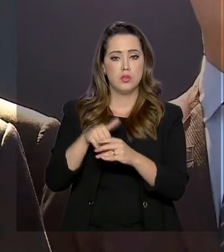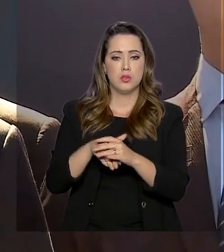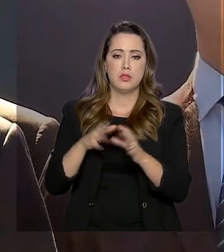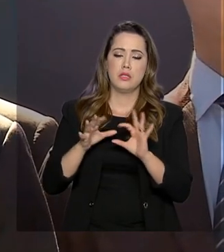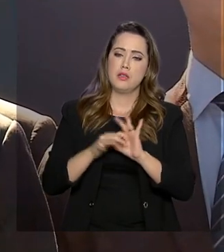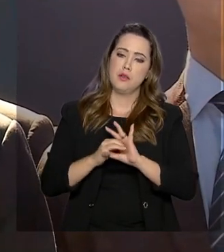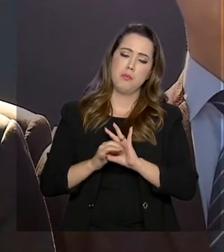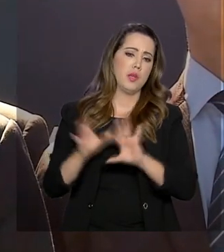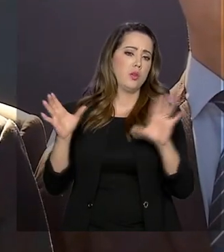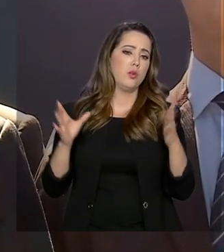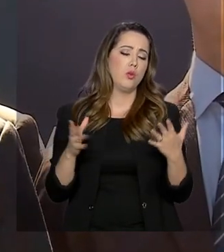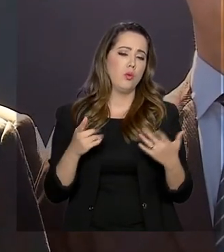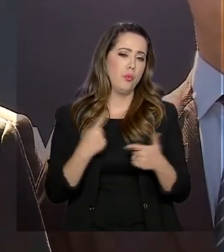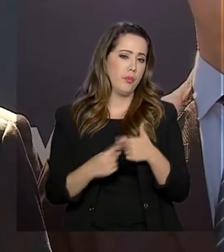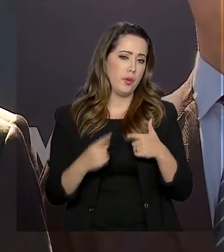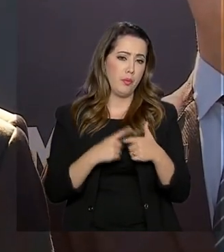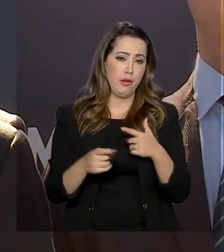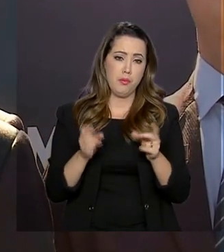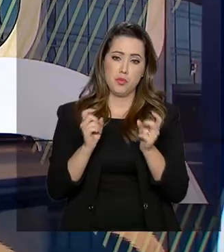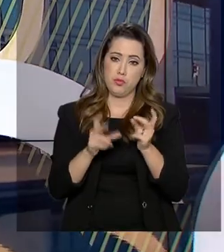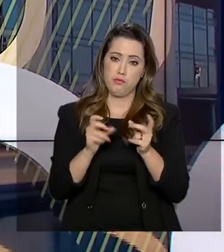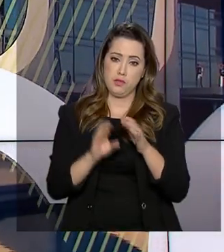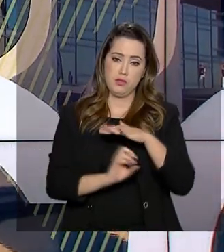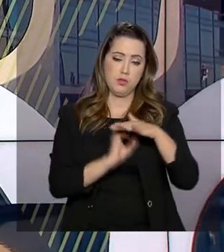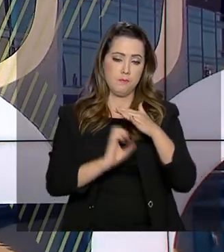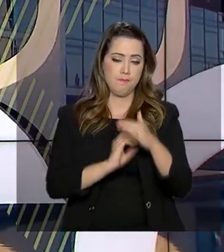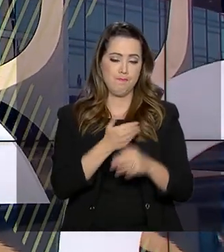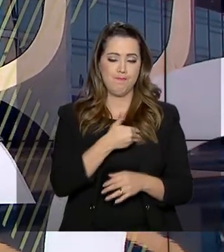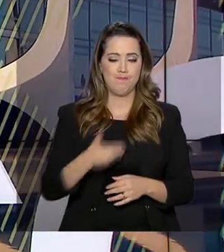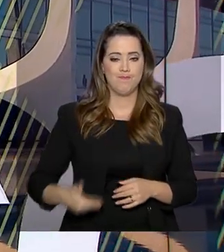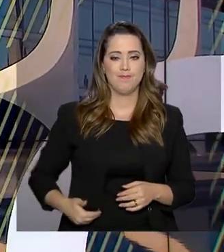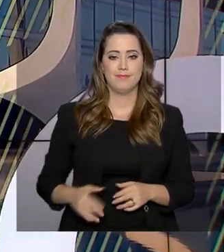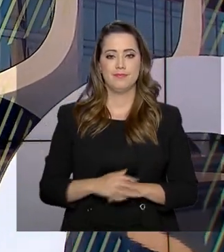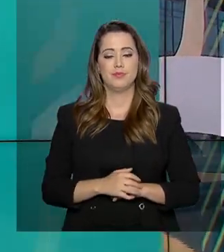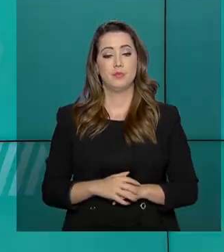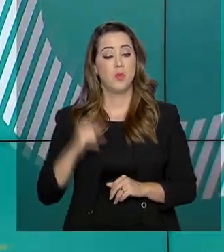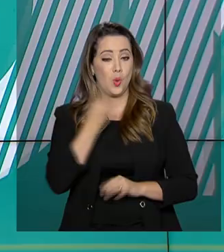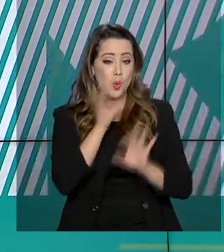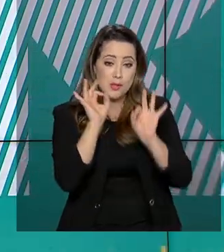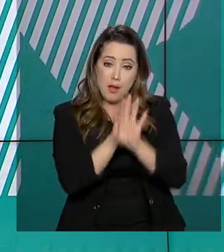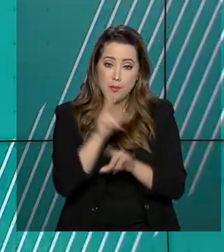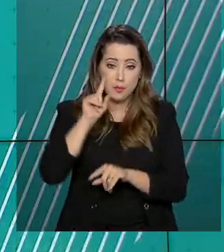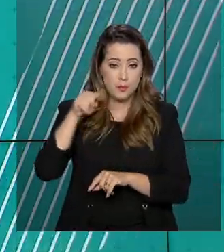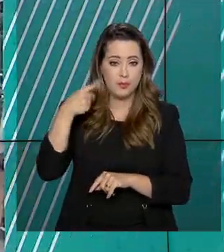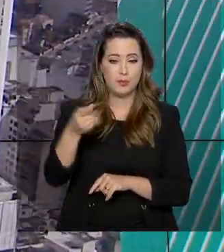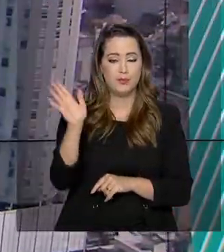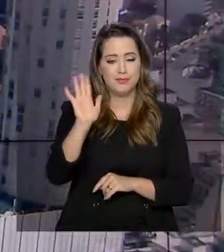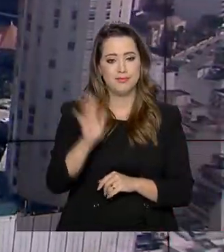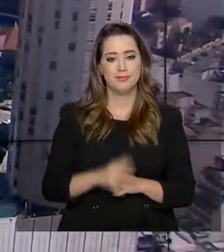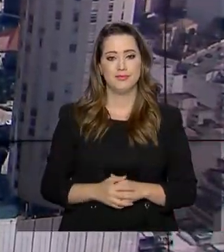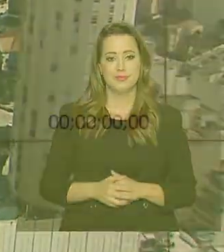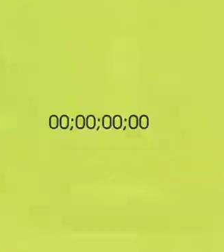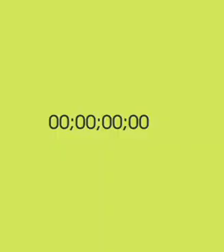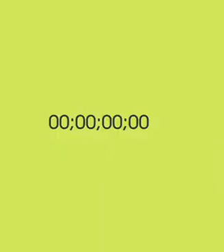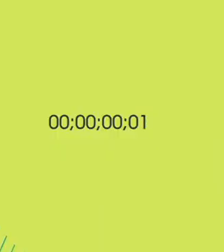desamarrou a questão das privatizações. E nós ficamos por aqui. Nos vemos na próxima edição. Até lá.